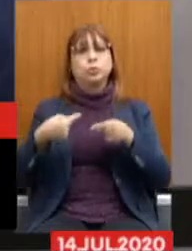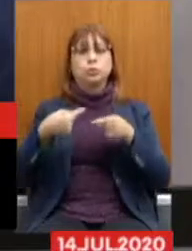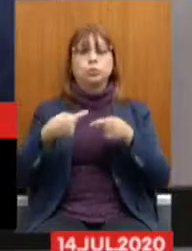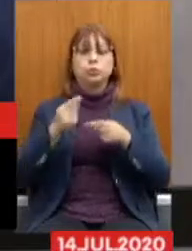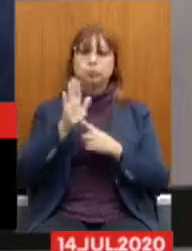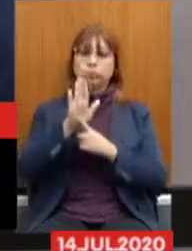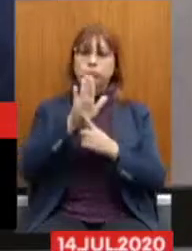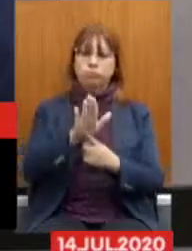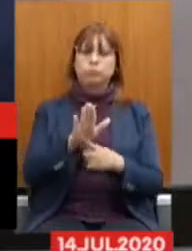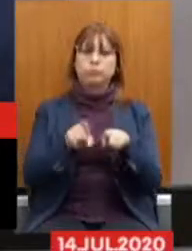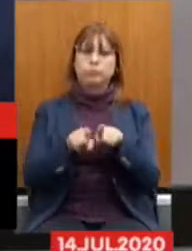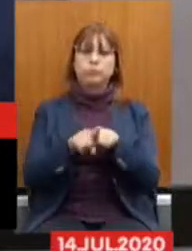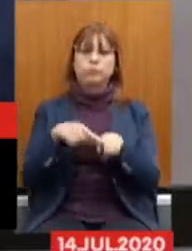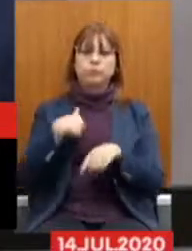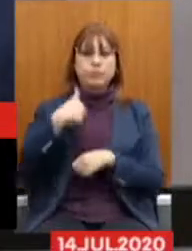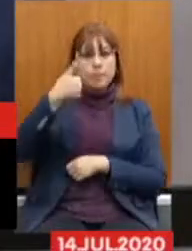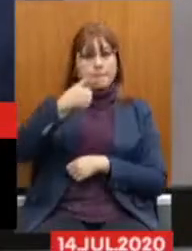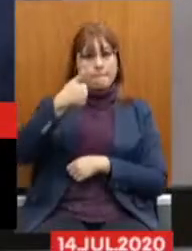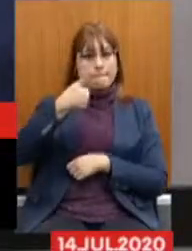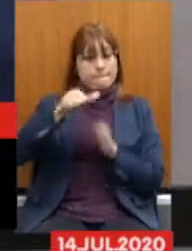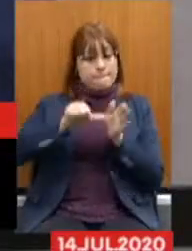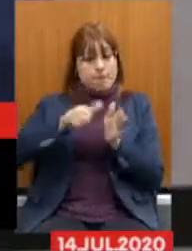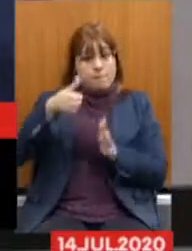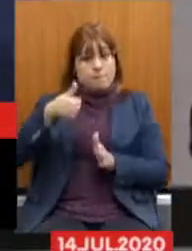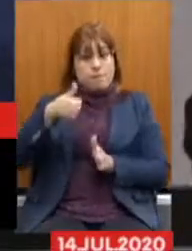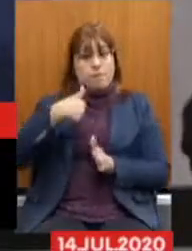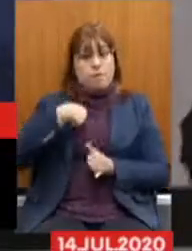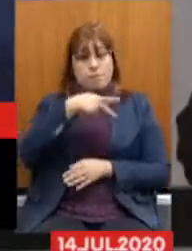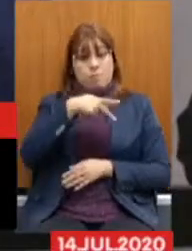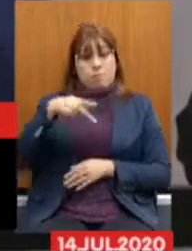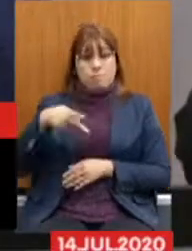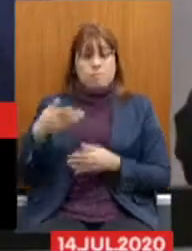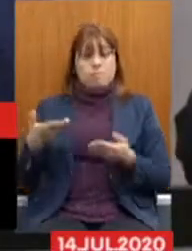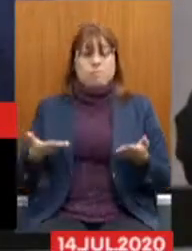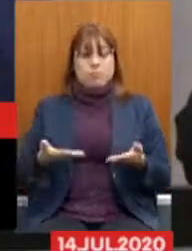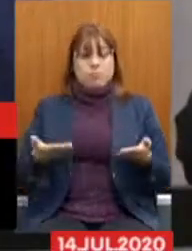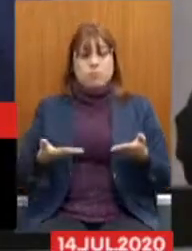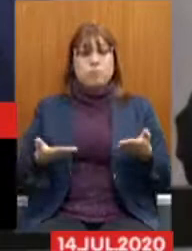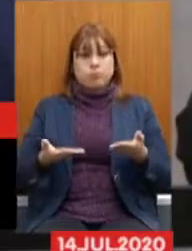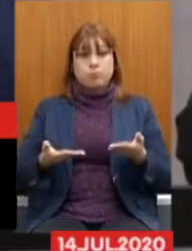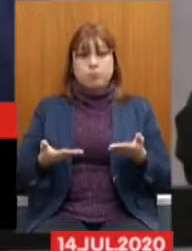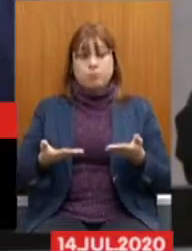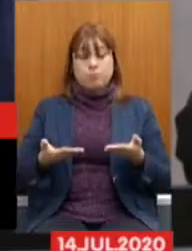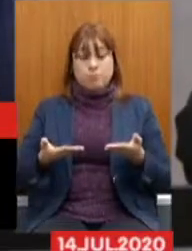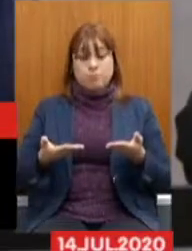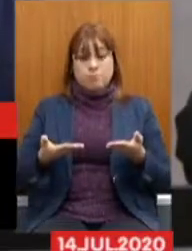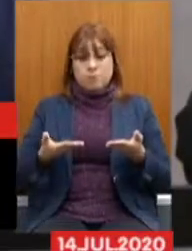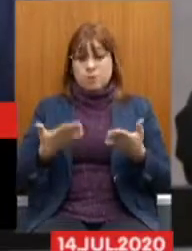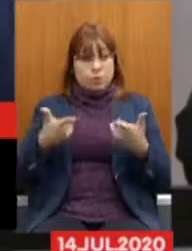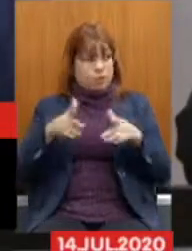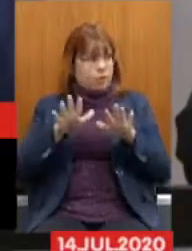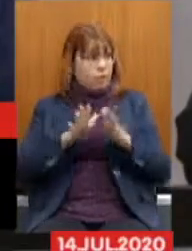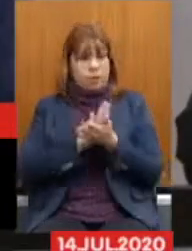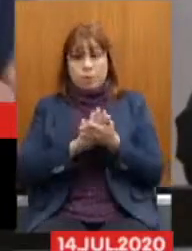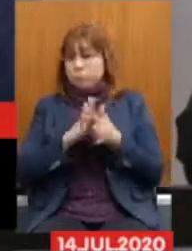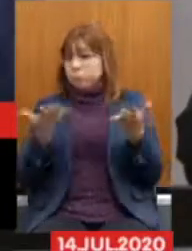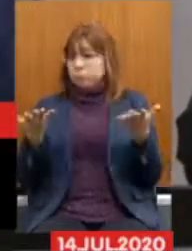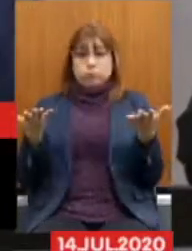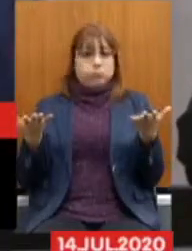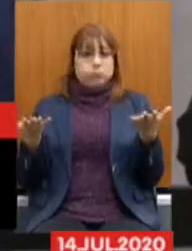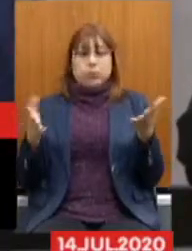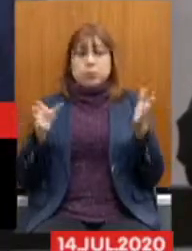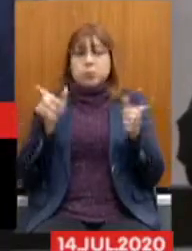que eu presido nesta casa, nesses anos todos, onde a gente não tem uma aglomeração, um número